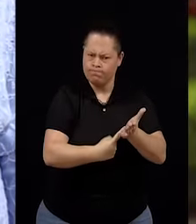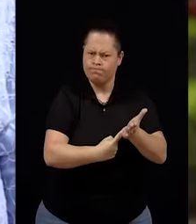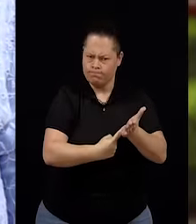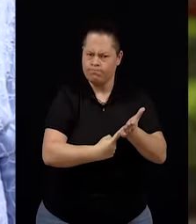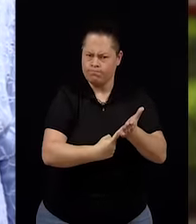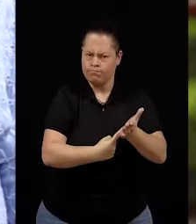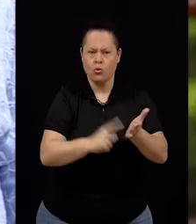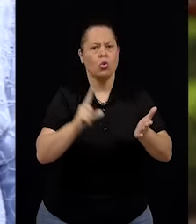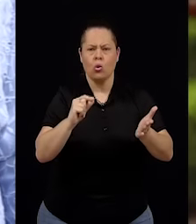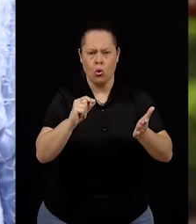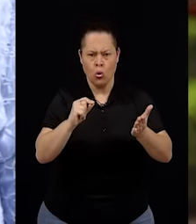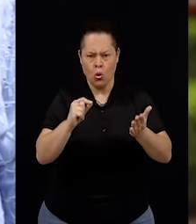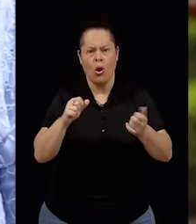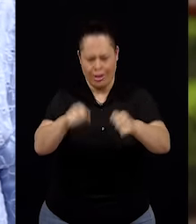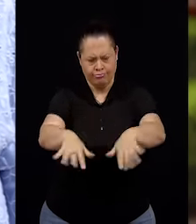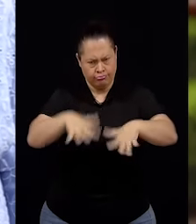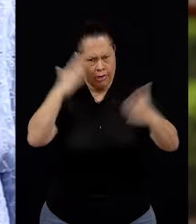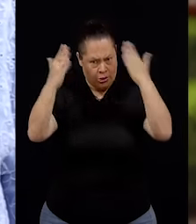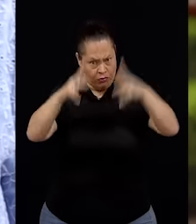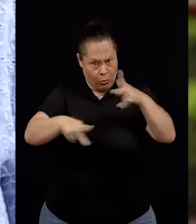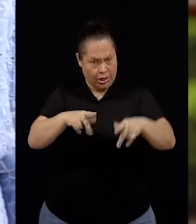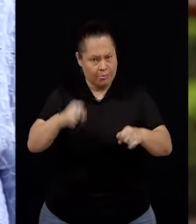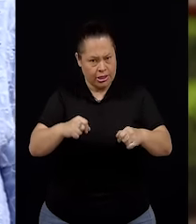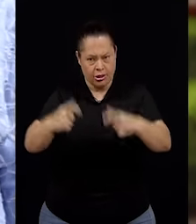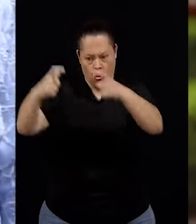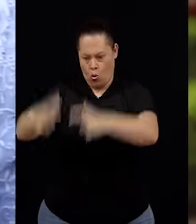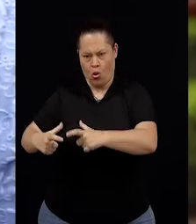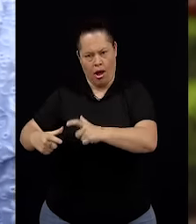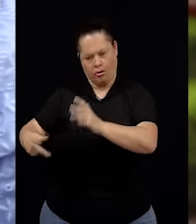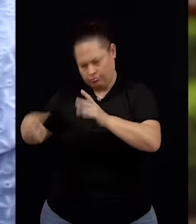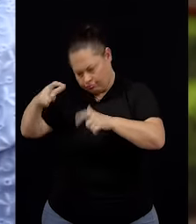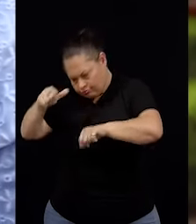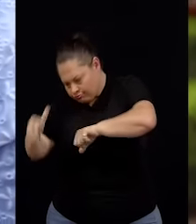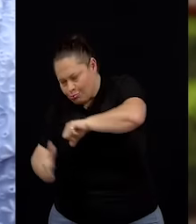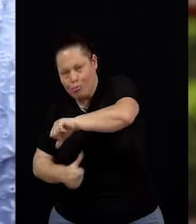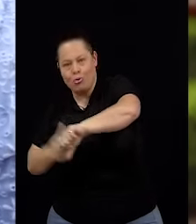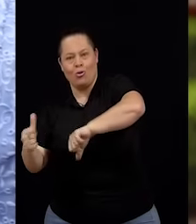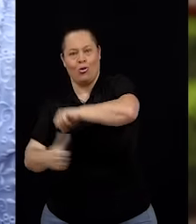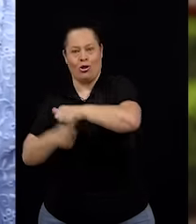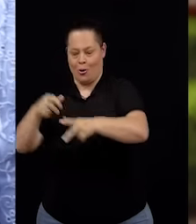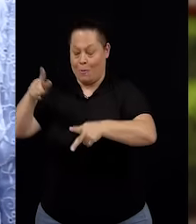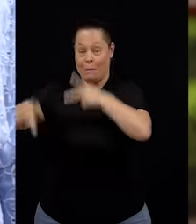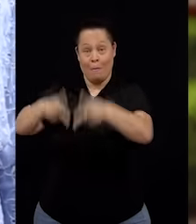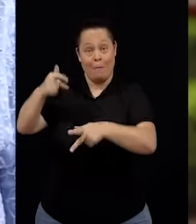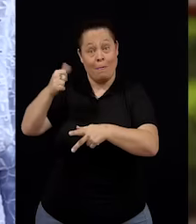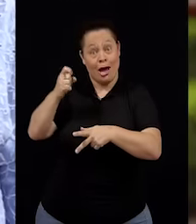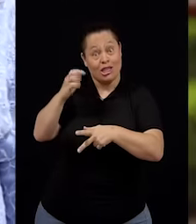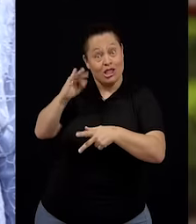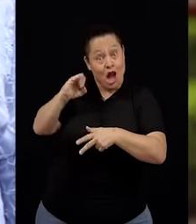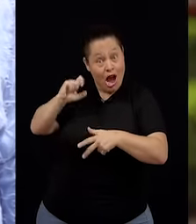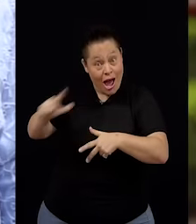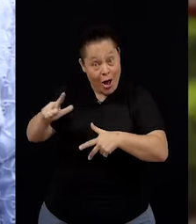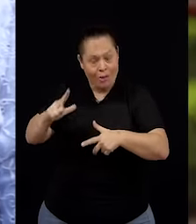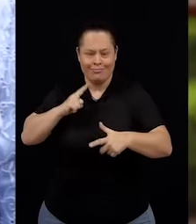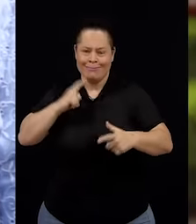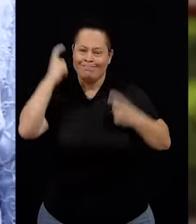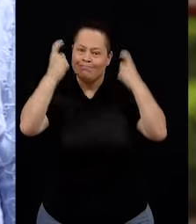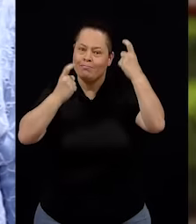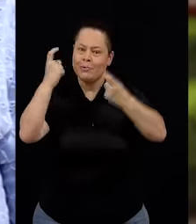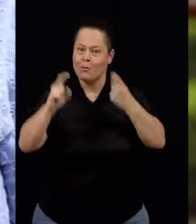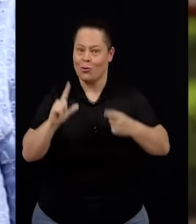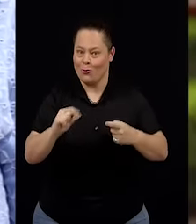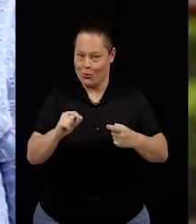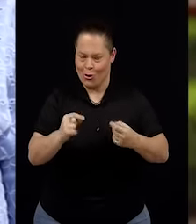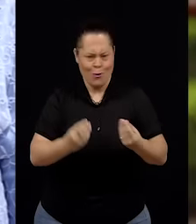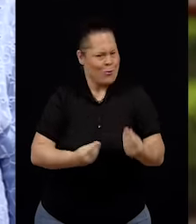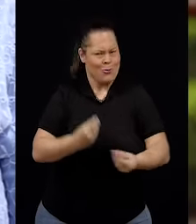nas Assembleias um lugar para a renovação na Pastoral, uma preocupação sempre surge nesse horizonte.